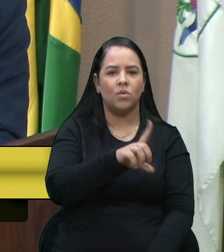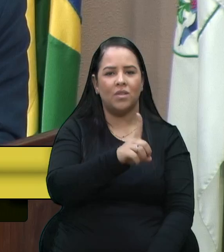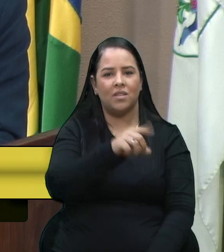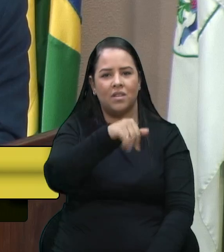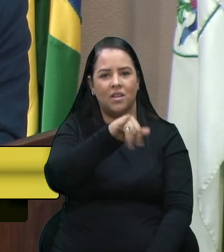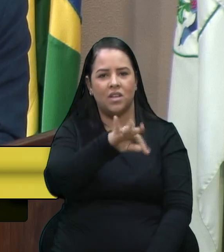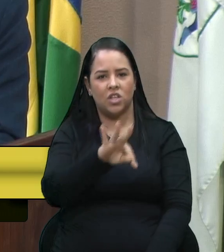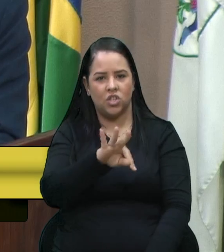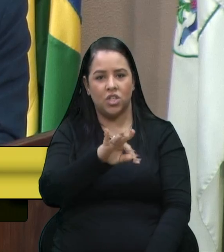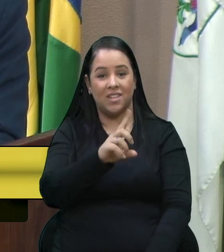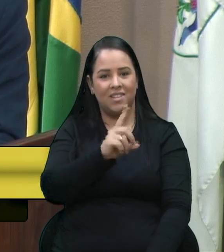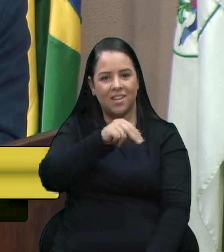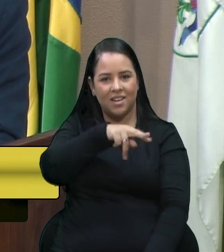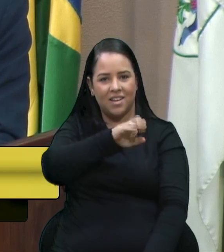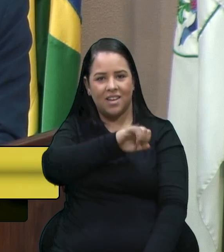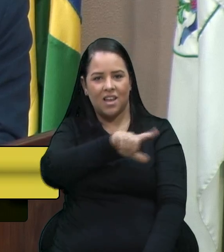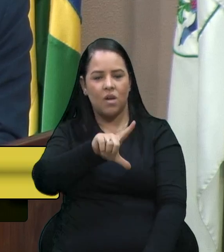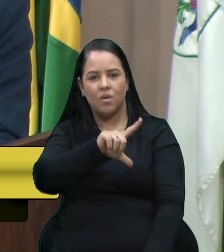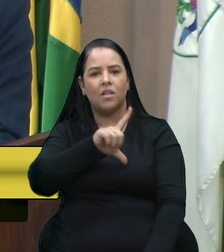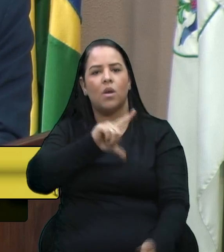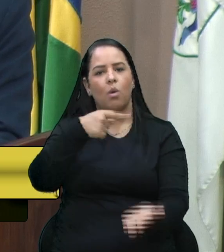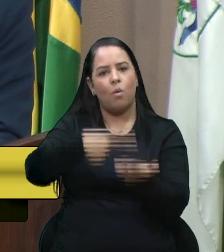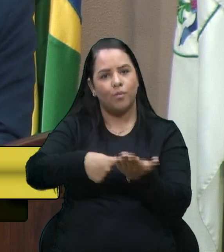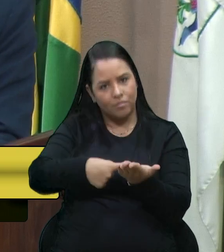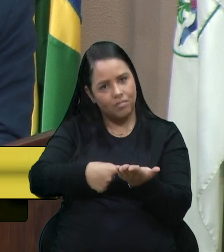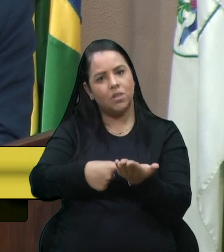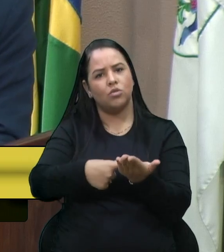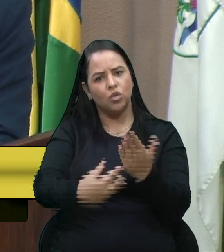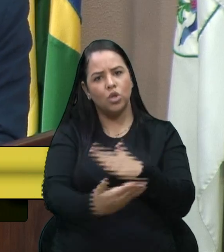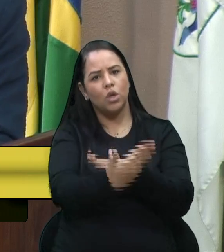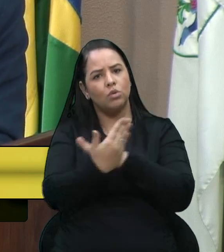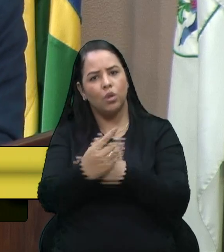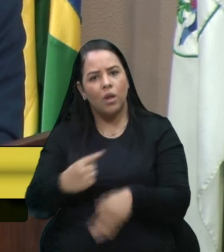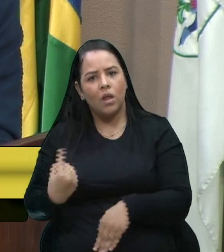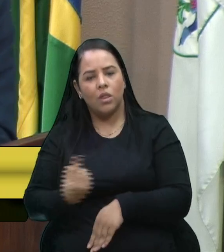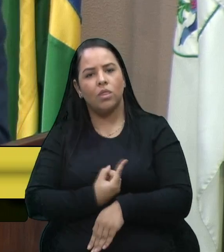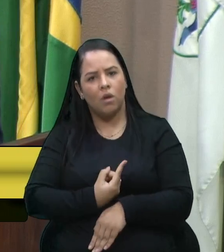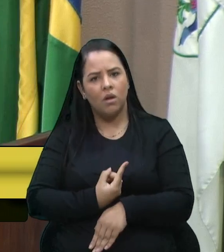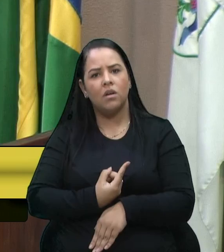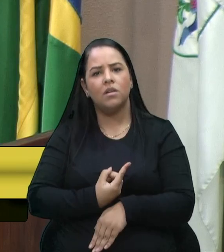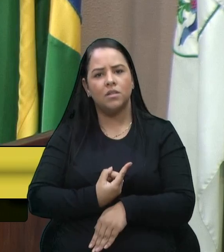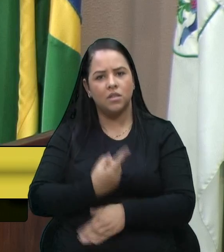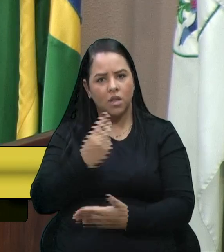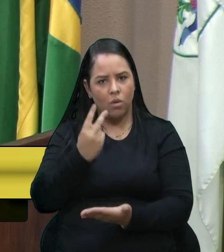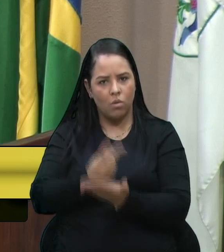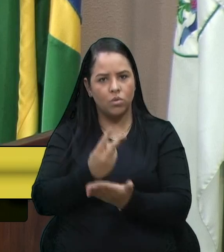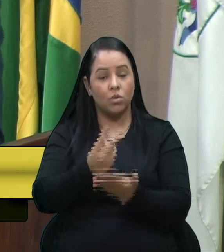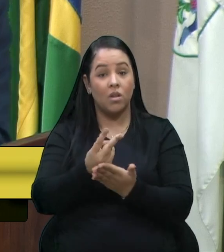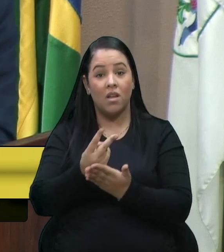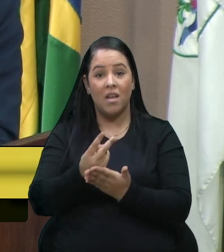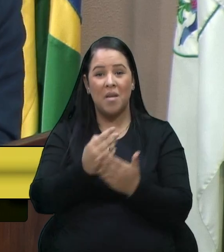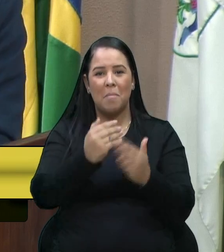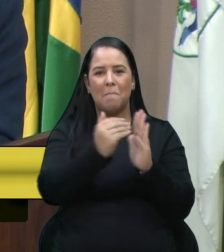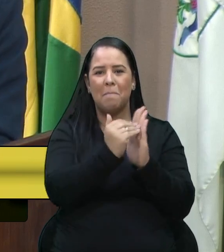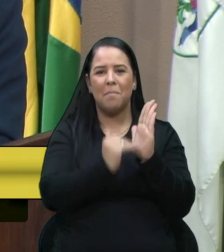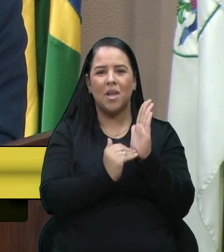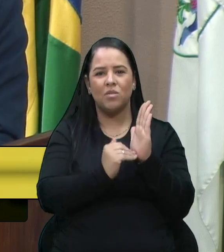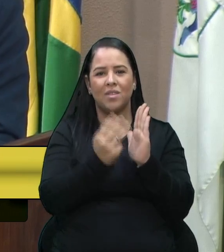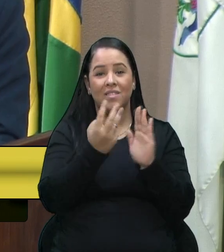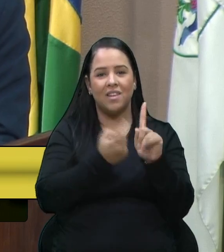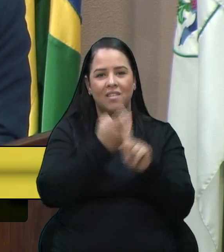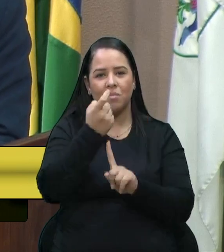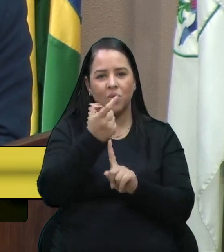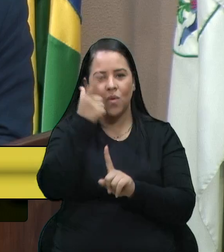que prontamente se comprometeu em nos auxiliar e cumpriu com a palavra. Menos de três meses conseguiu